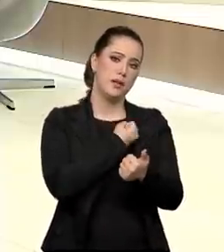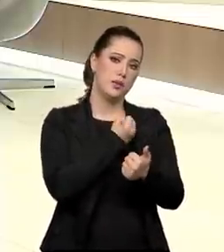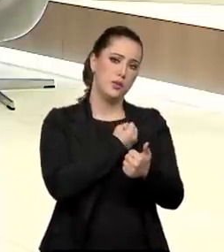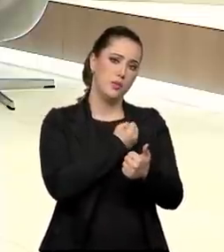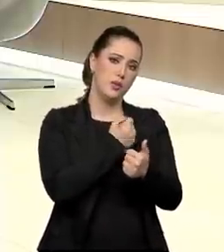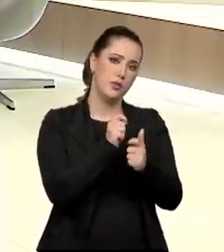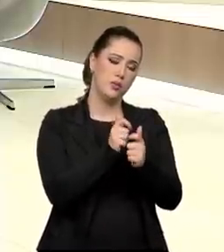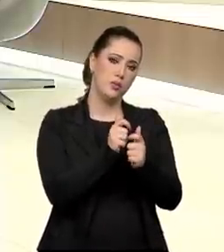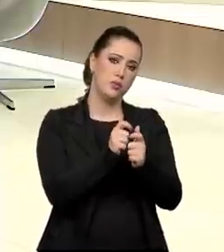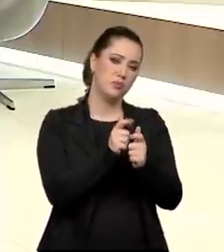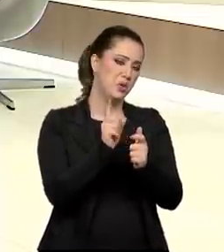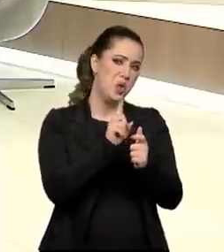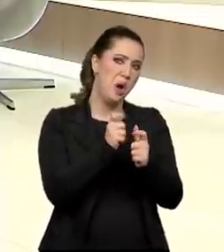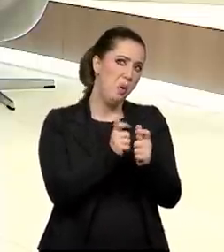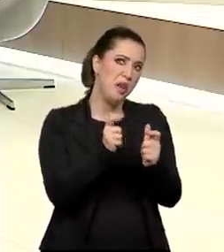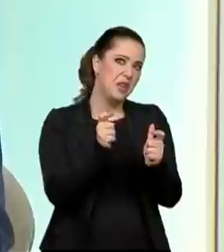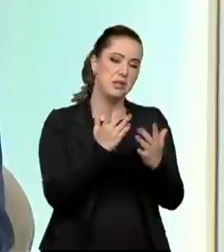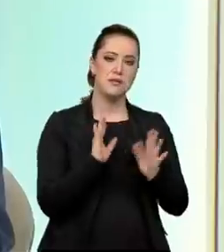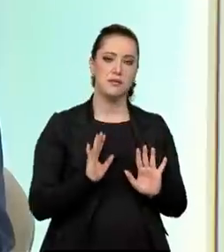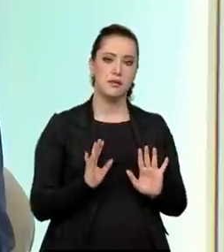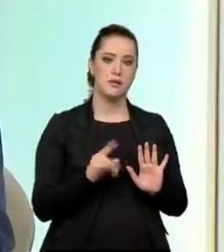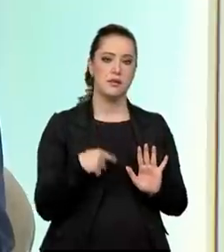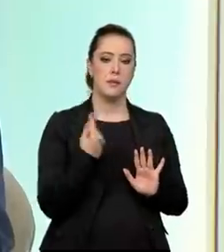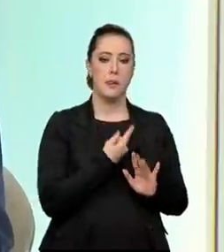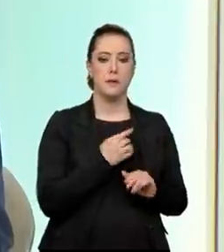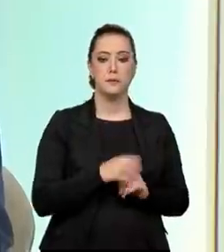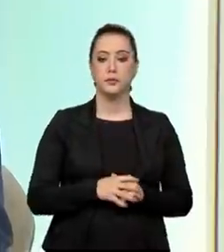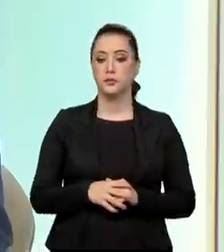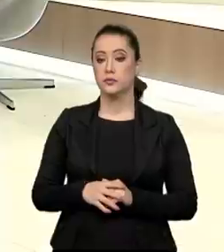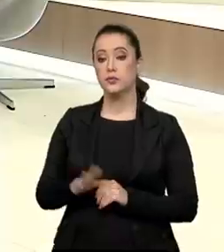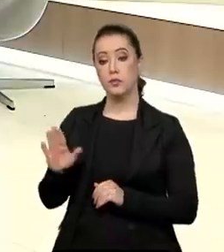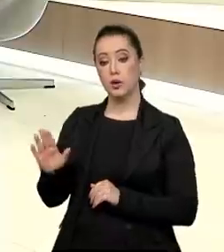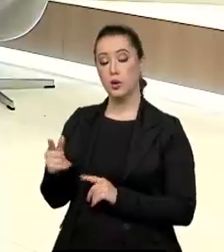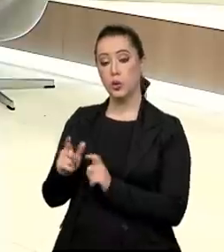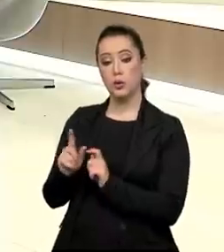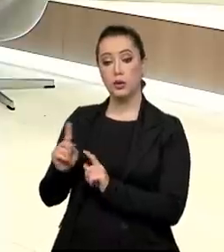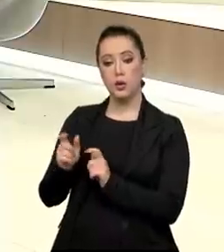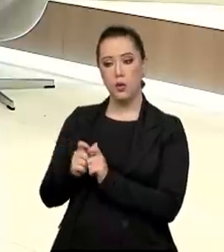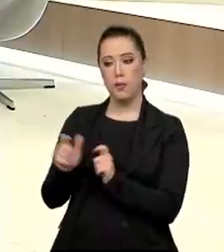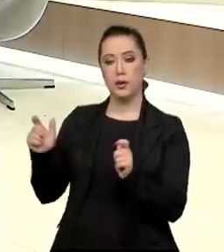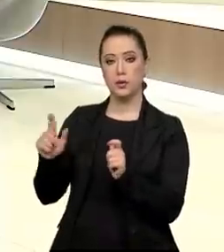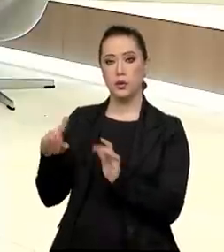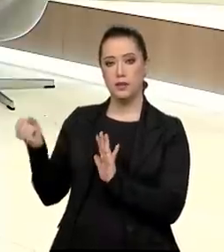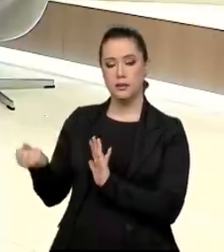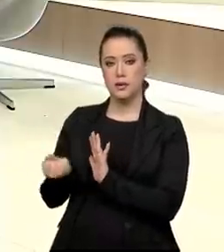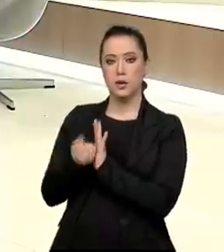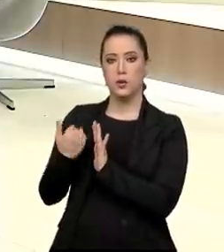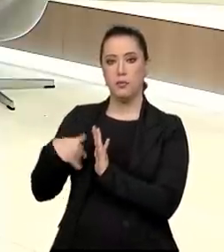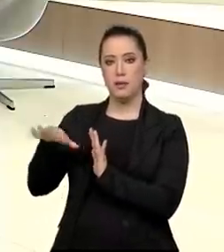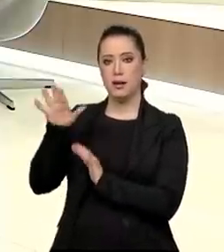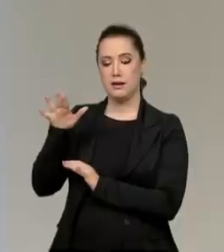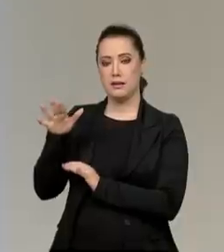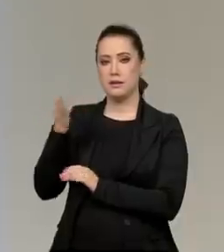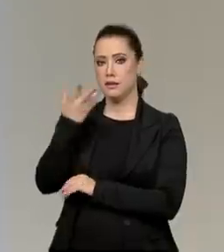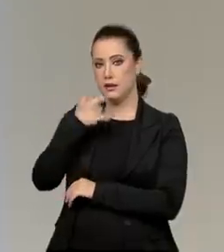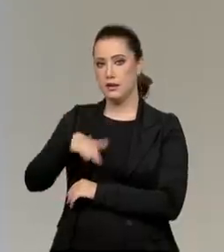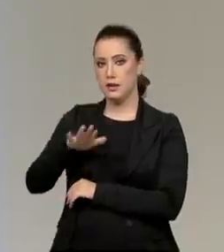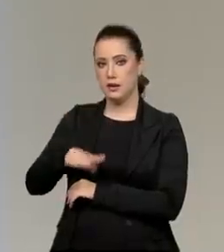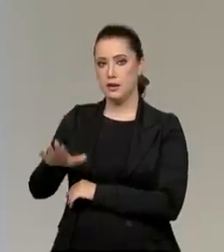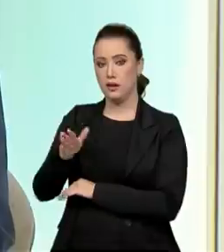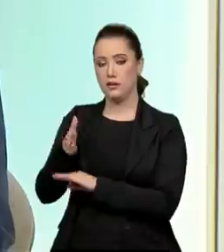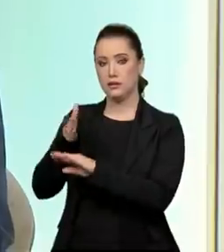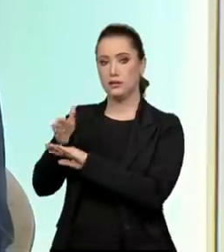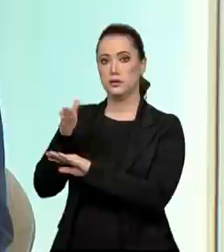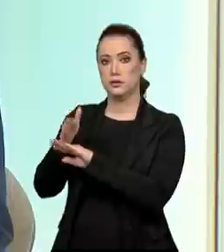tanto. É algo que a gente vai poder fazer essa leitura. Não aumentou, mas o senhor disse que teve uma marca maior da presença infantil durante a pandemia, não foi?